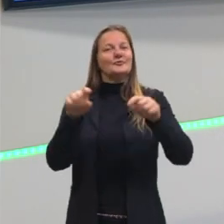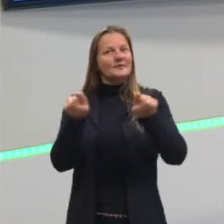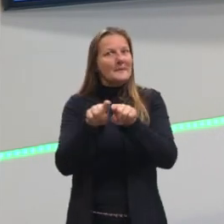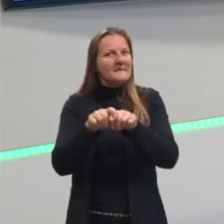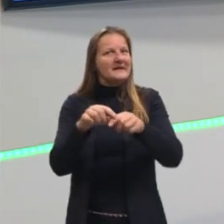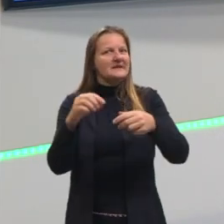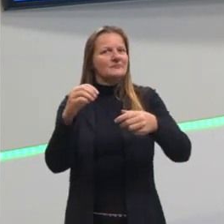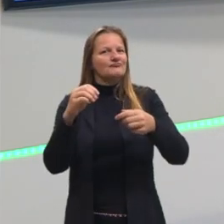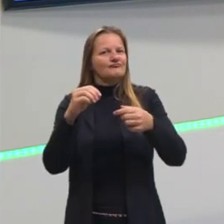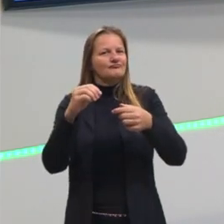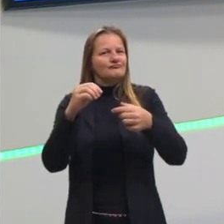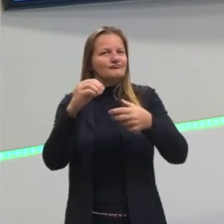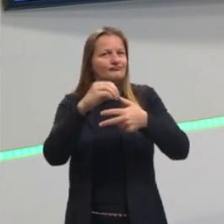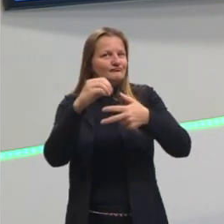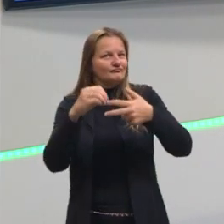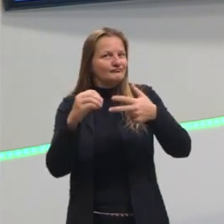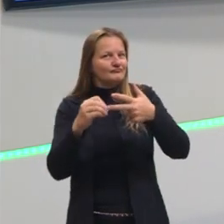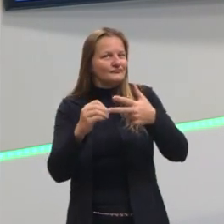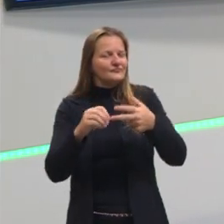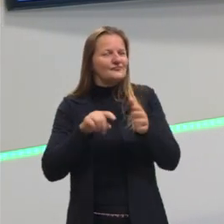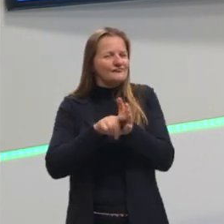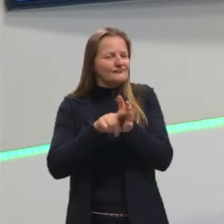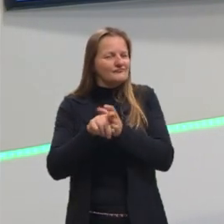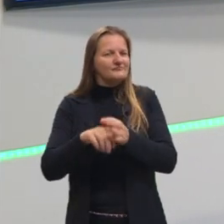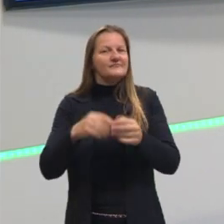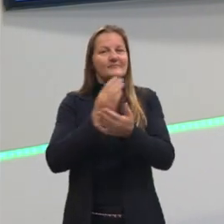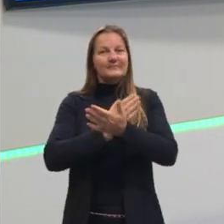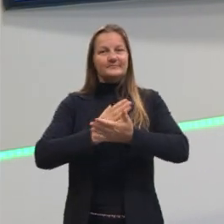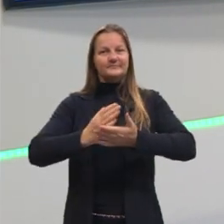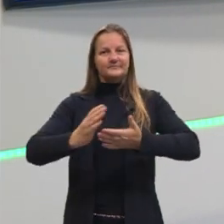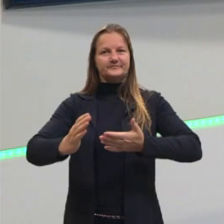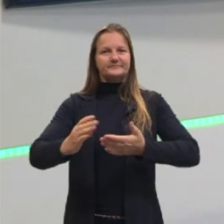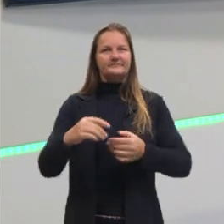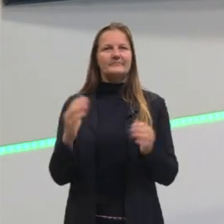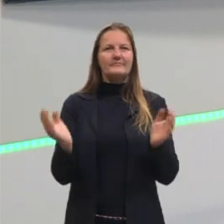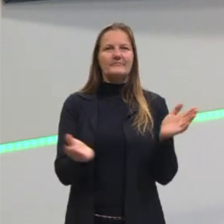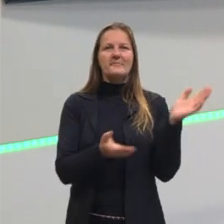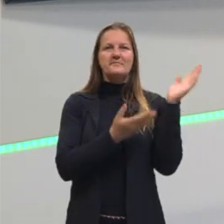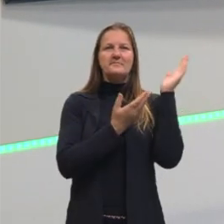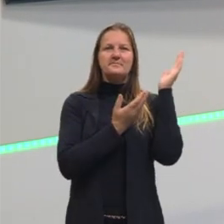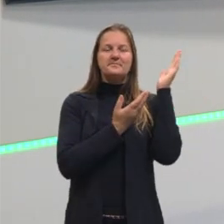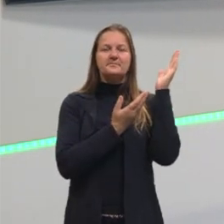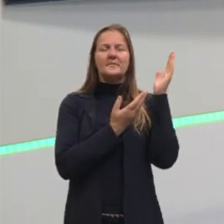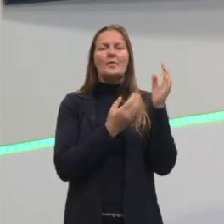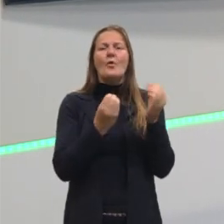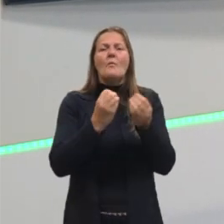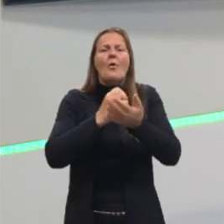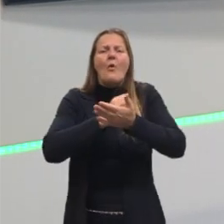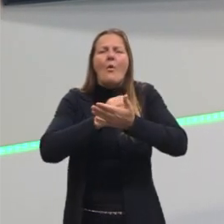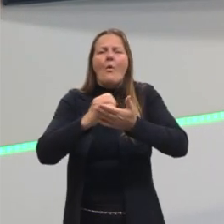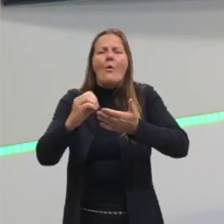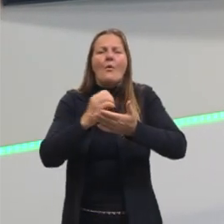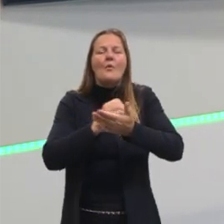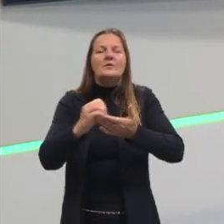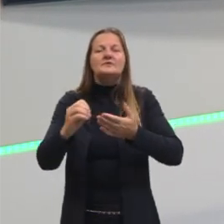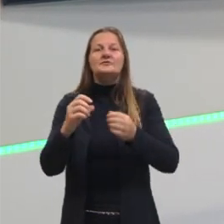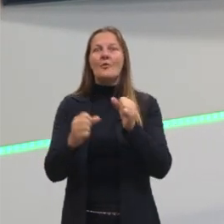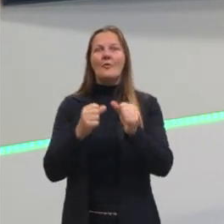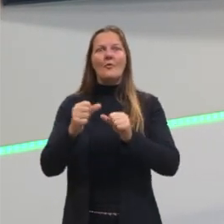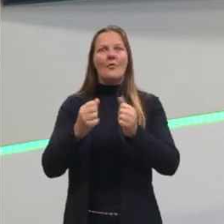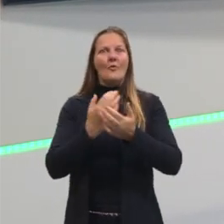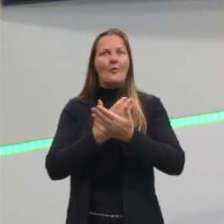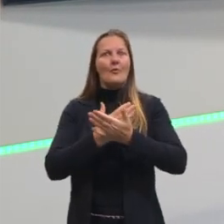Enem. Então, para a gente iniciar, eu trago a origem das frações decimais, esse